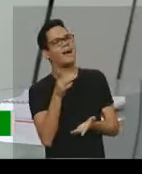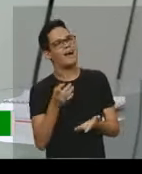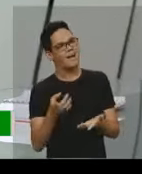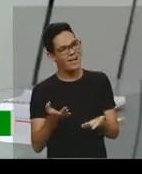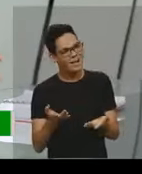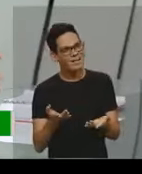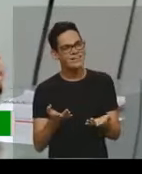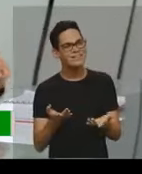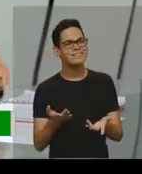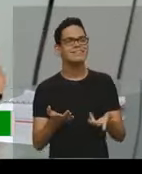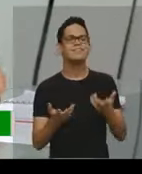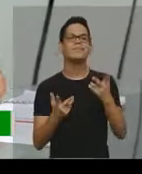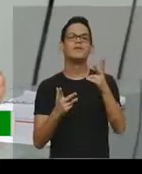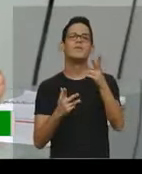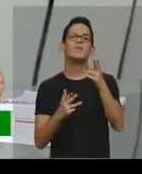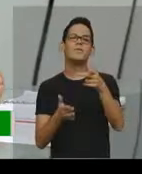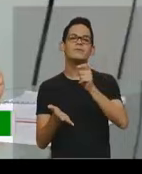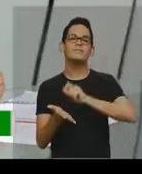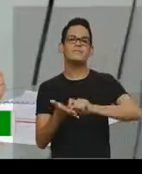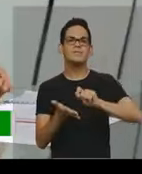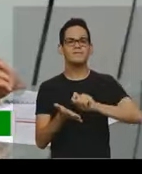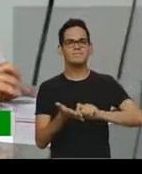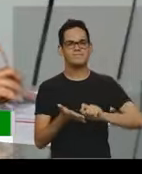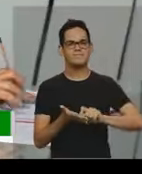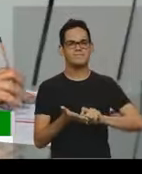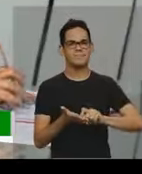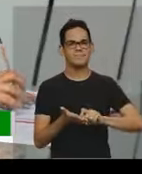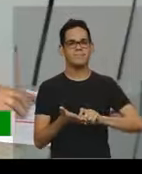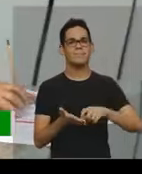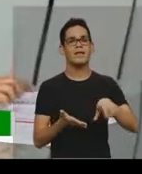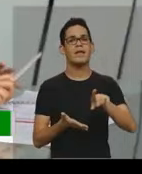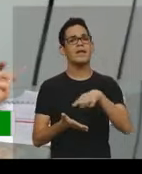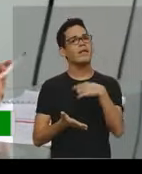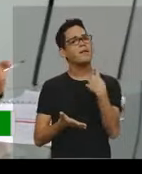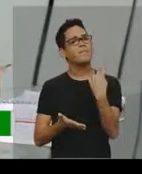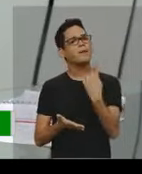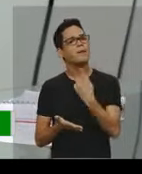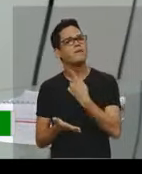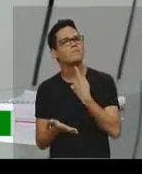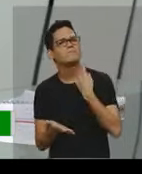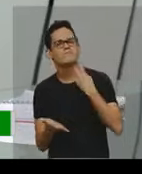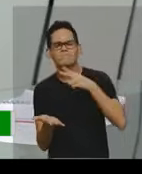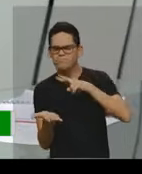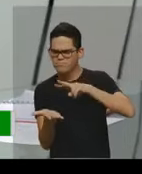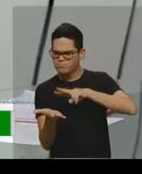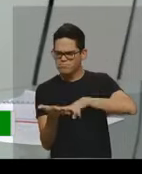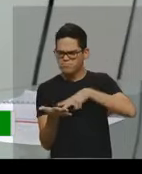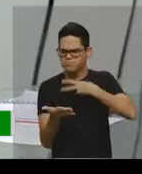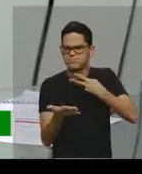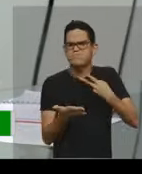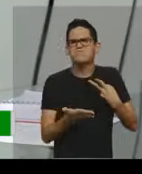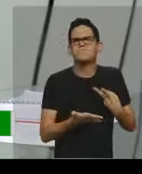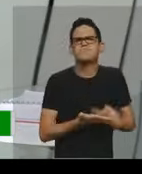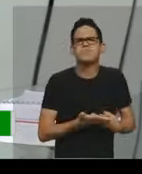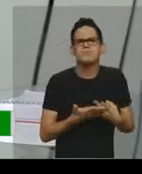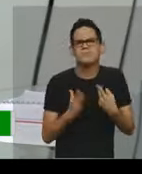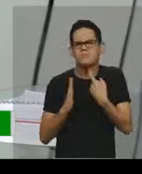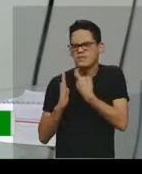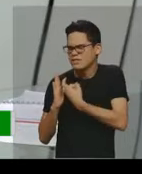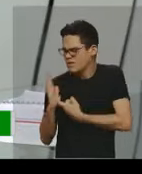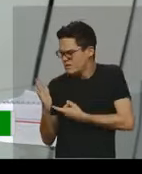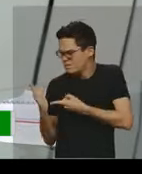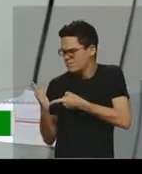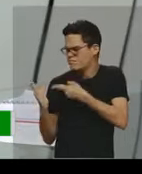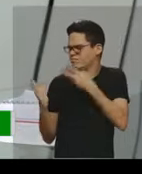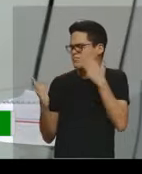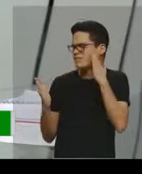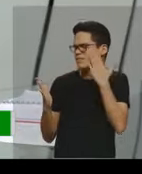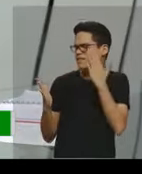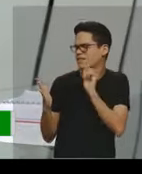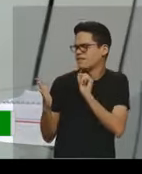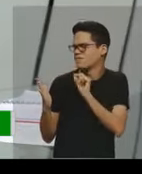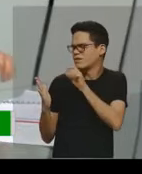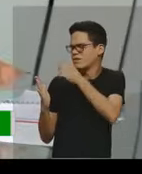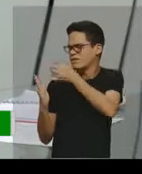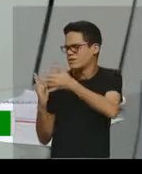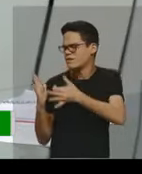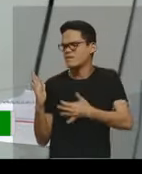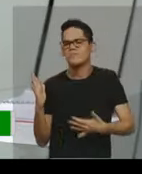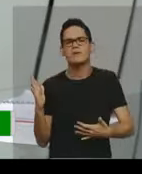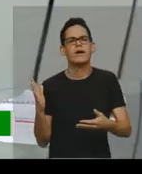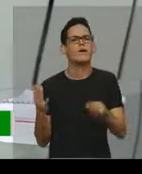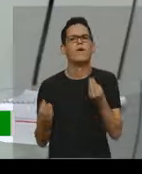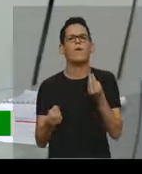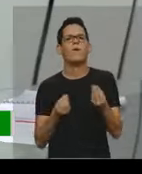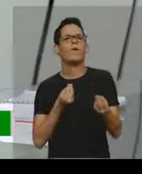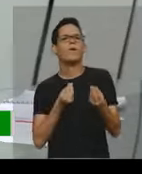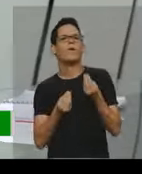o mesmo que escrever e para interpretar. Então, mas como, professora, como que eu